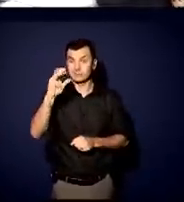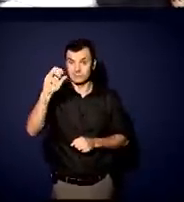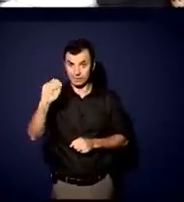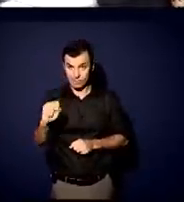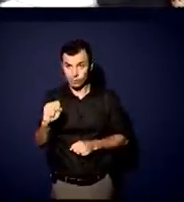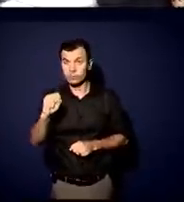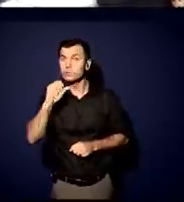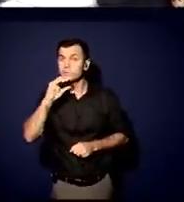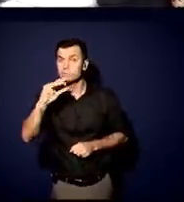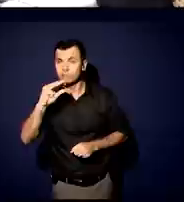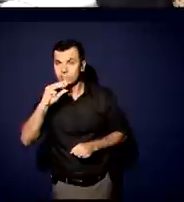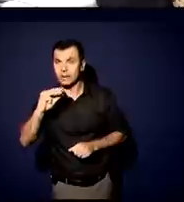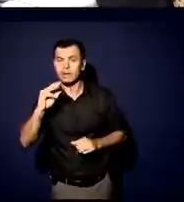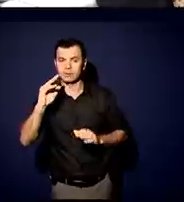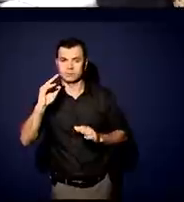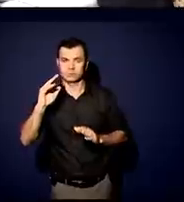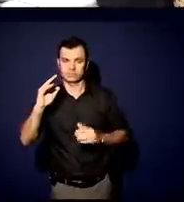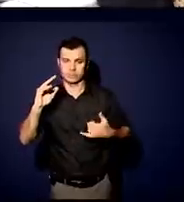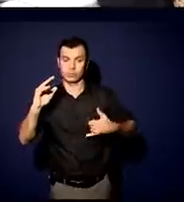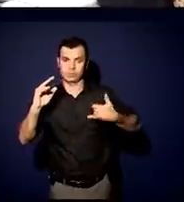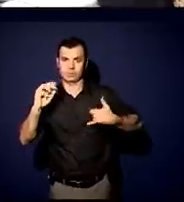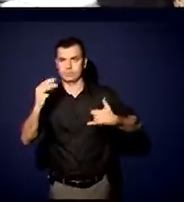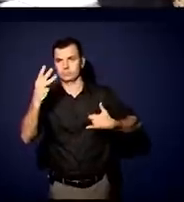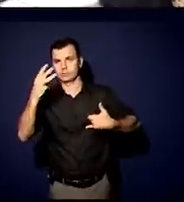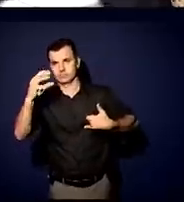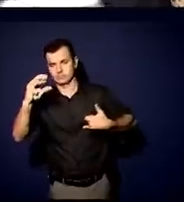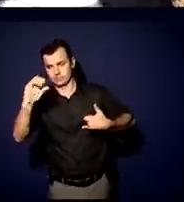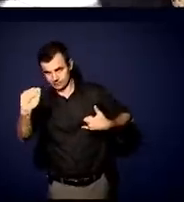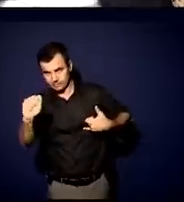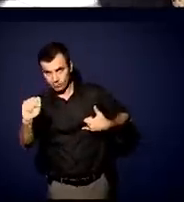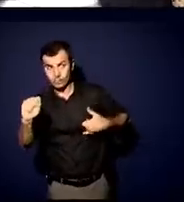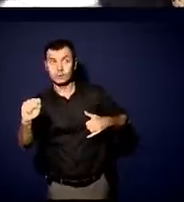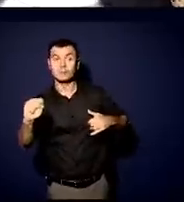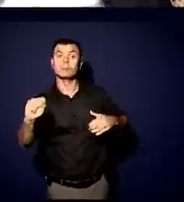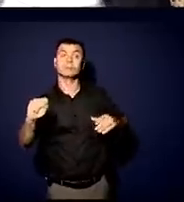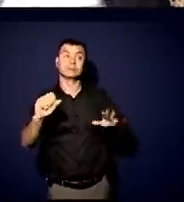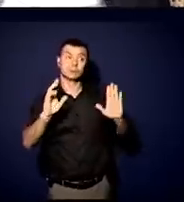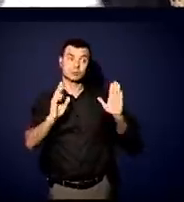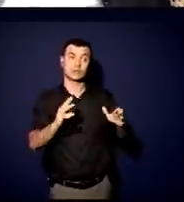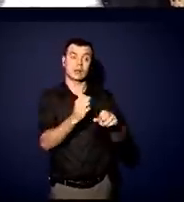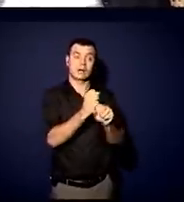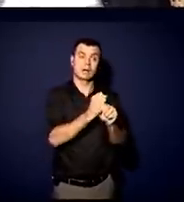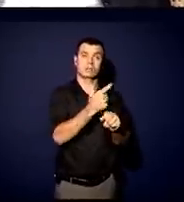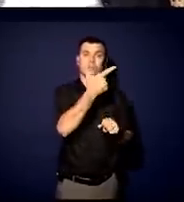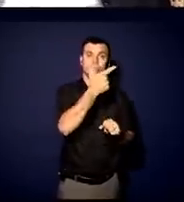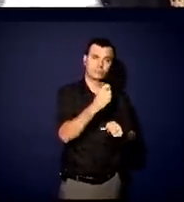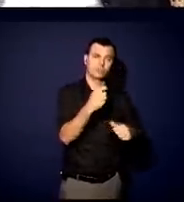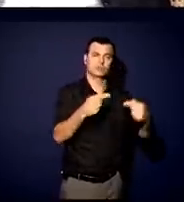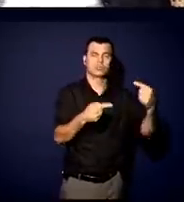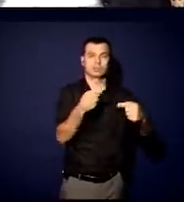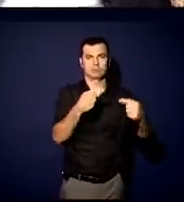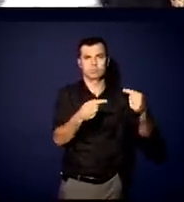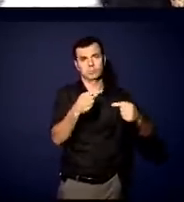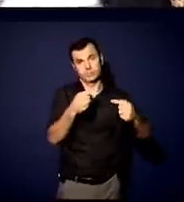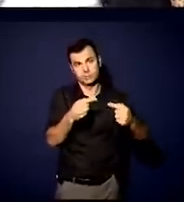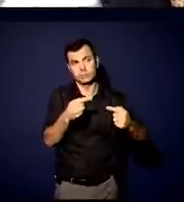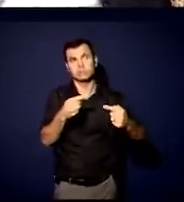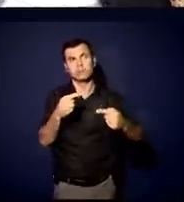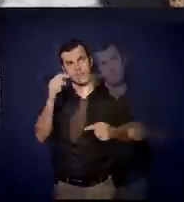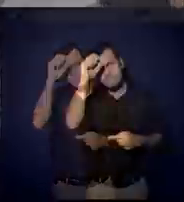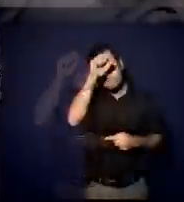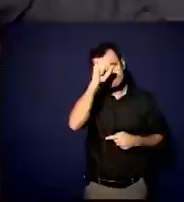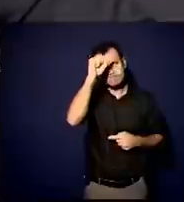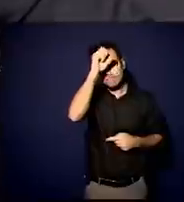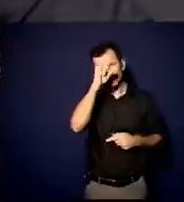março, eu já estou há quase 20 em atividade política e pude aprender muito nessa